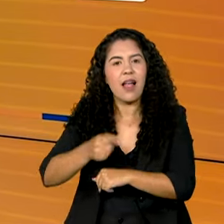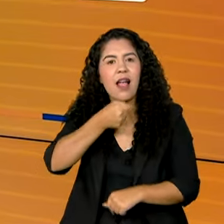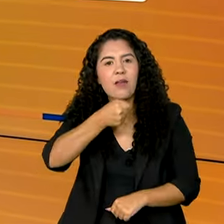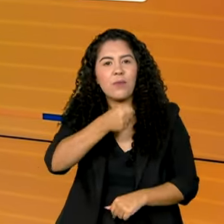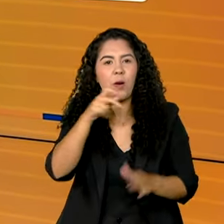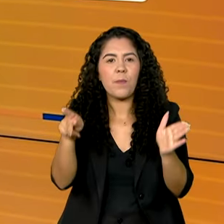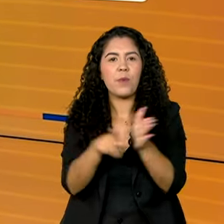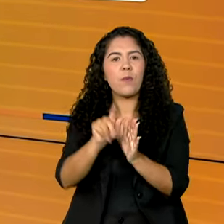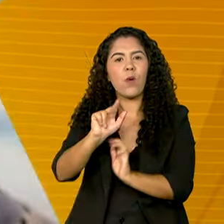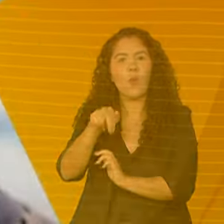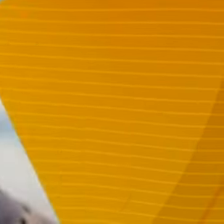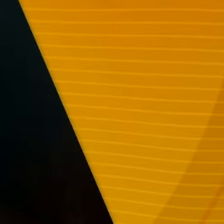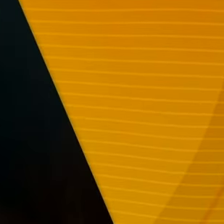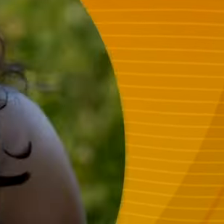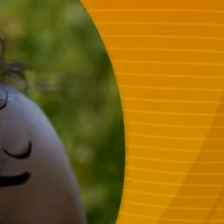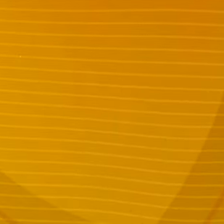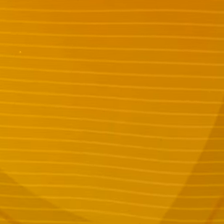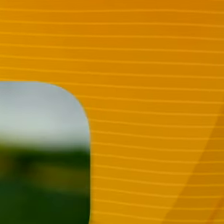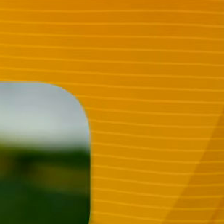Luana Karen.